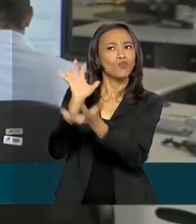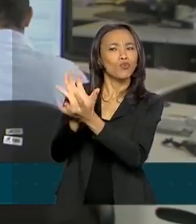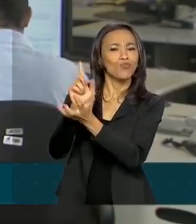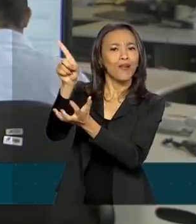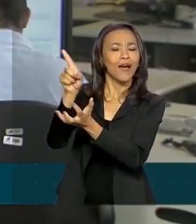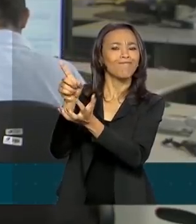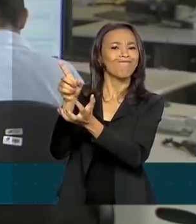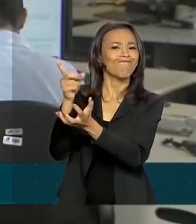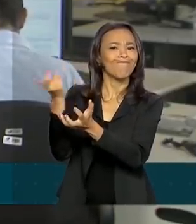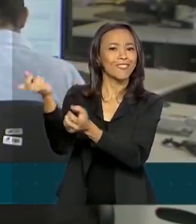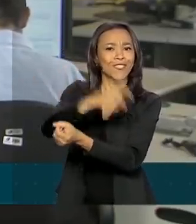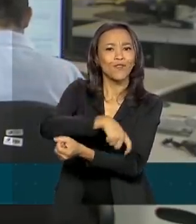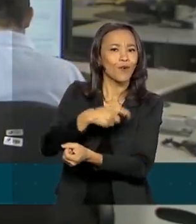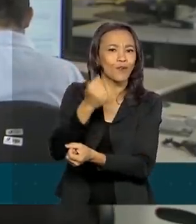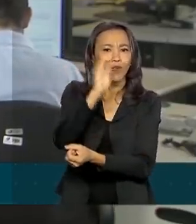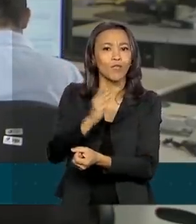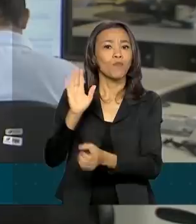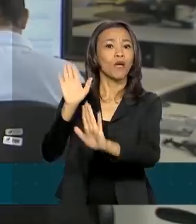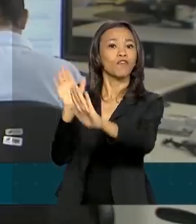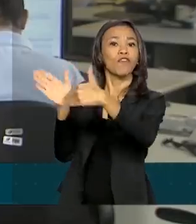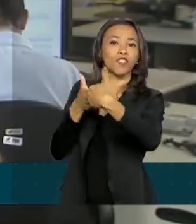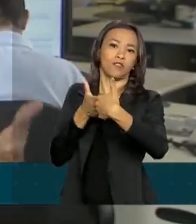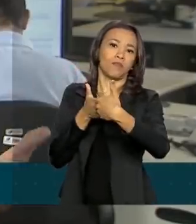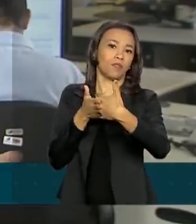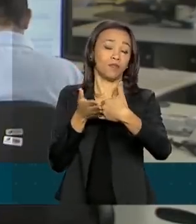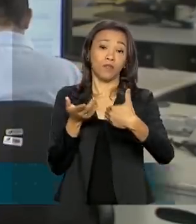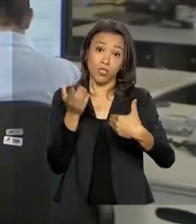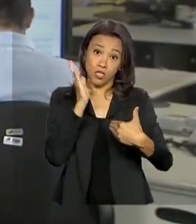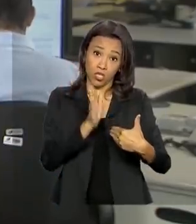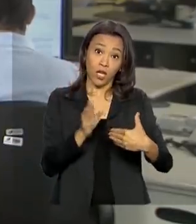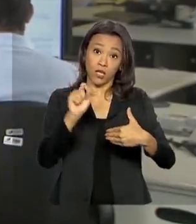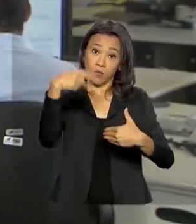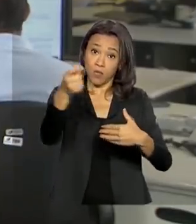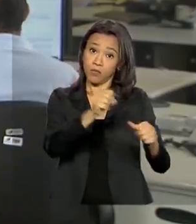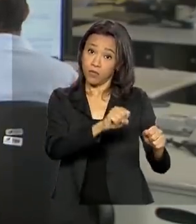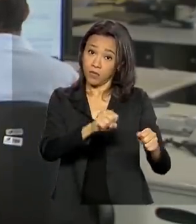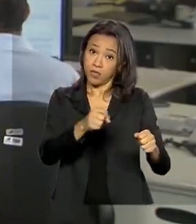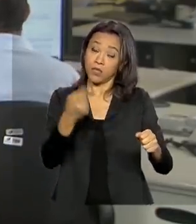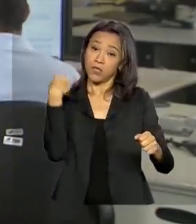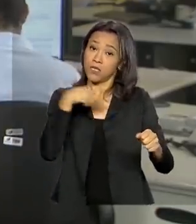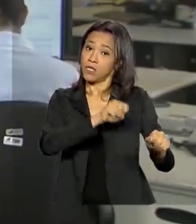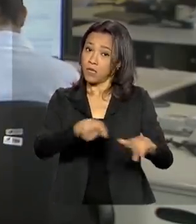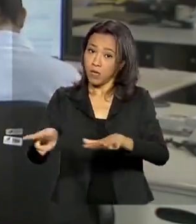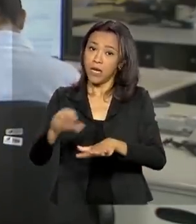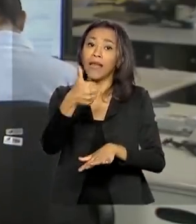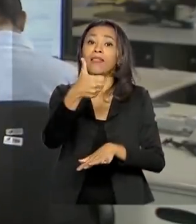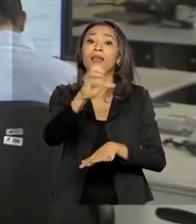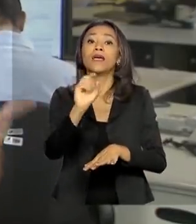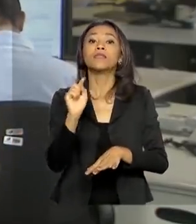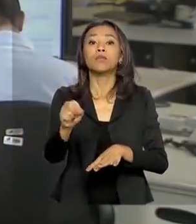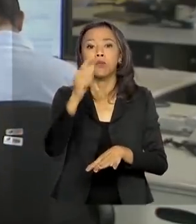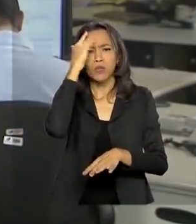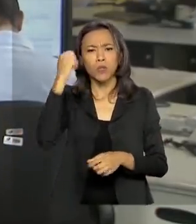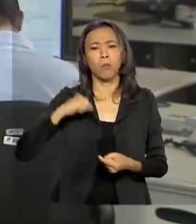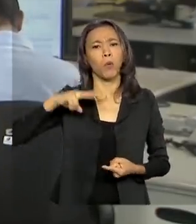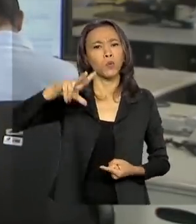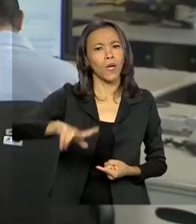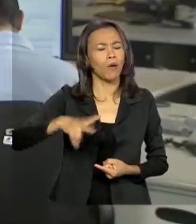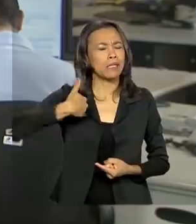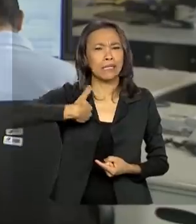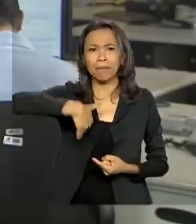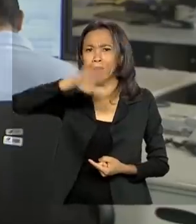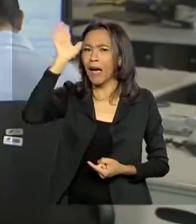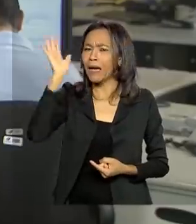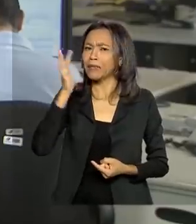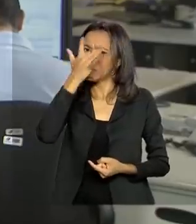causa do fechamento de fronteiras. Nas últimas semanas, já retornaram ao país aproximadamente 10 mil pessoas. Portugal é o lugar que mais